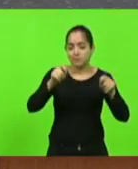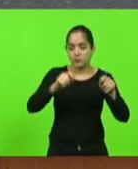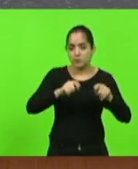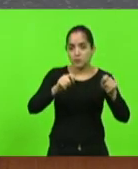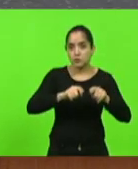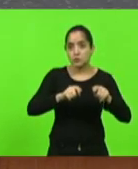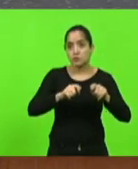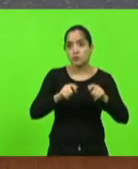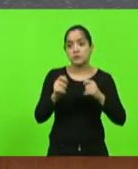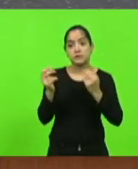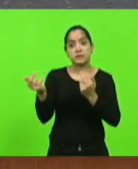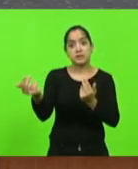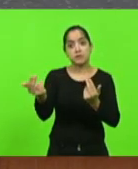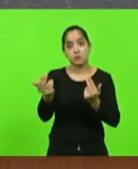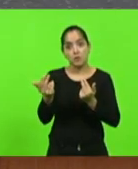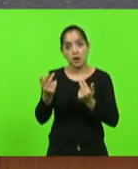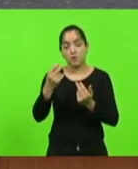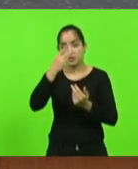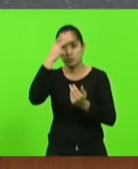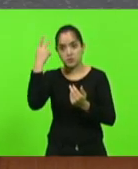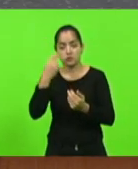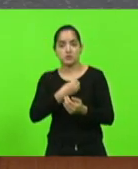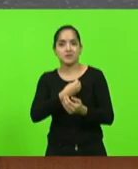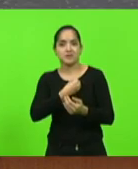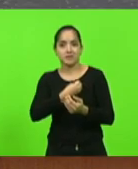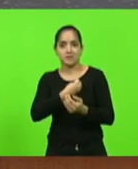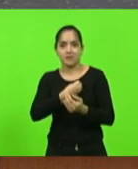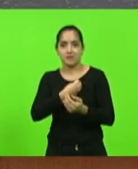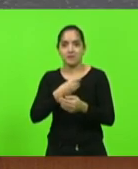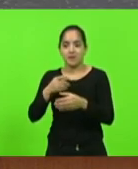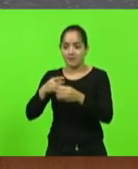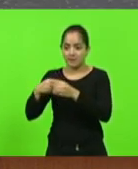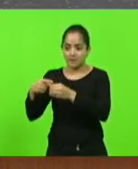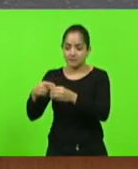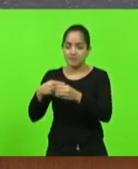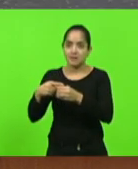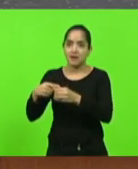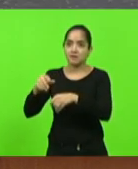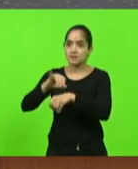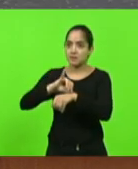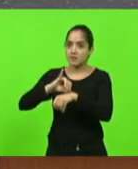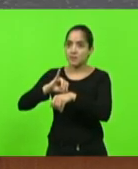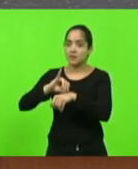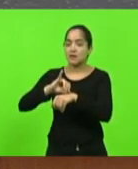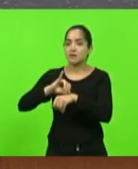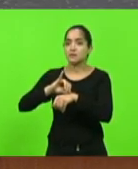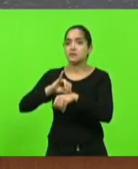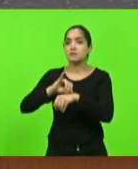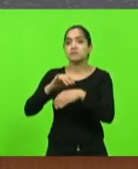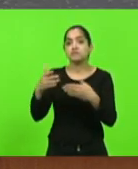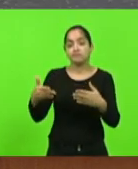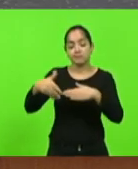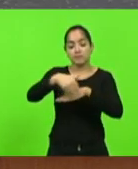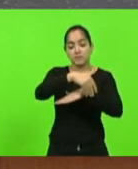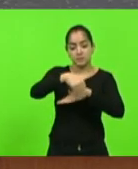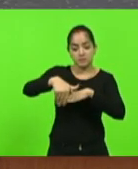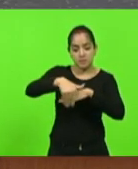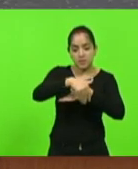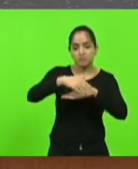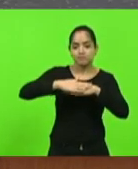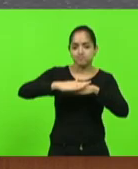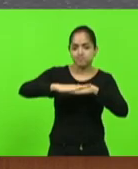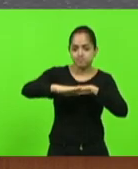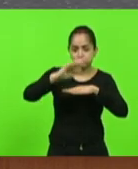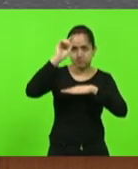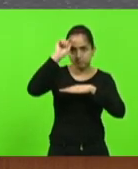moram na cidade tendo as nossas estradas também pavimentadas